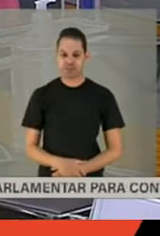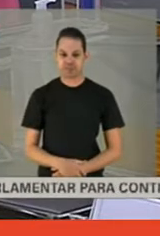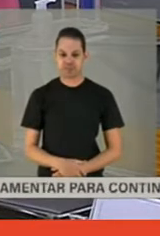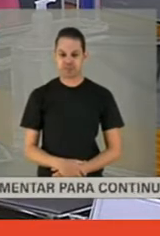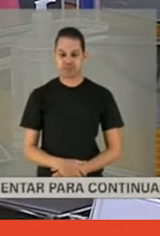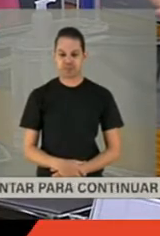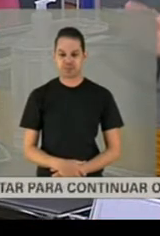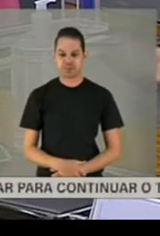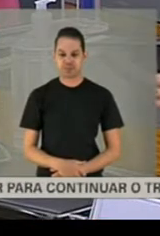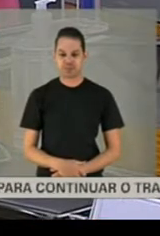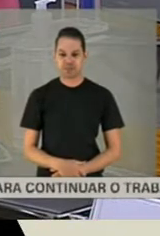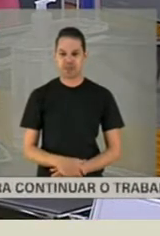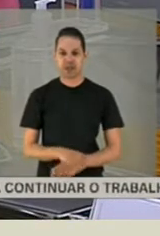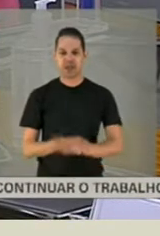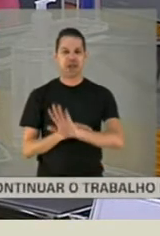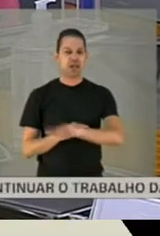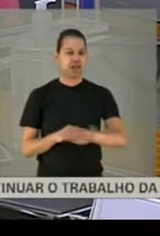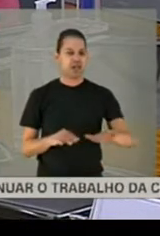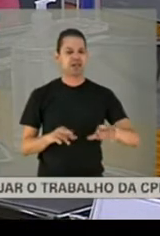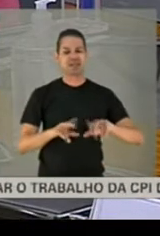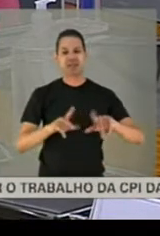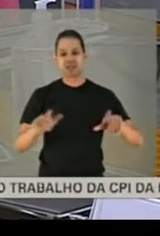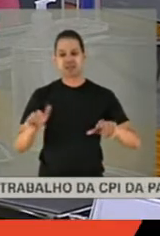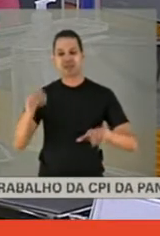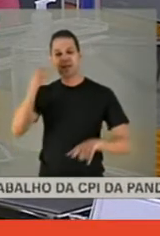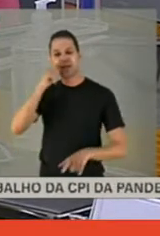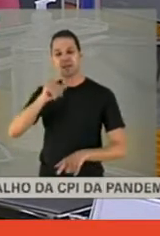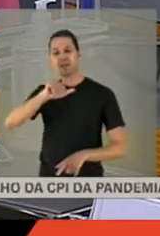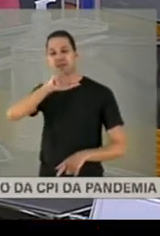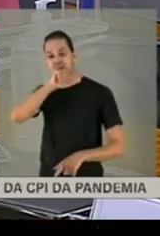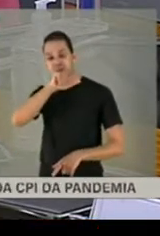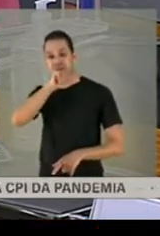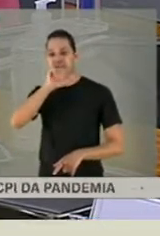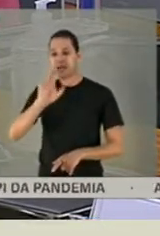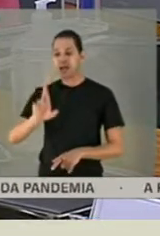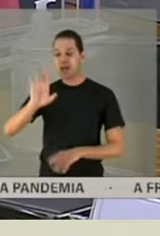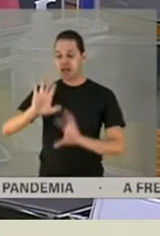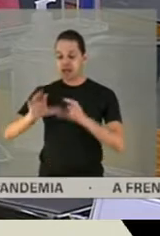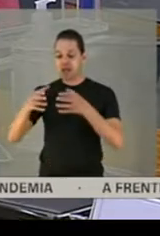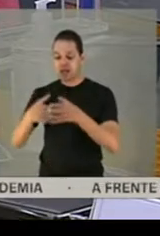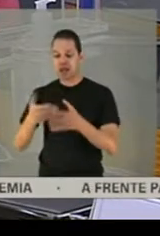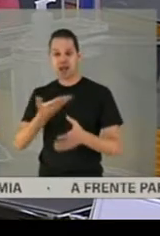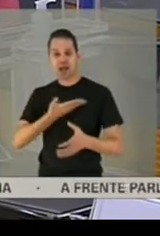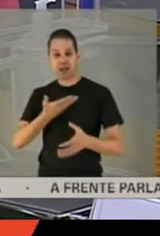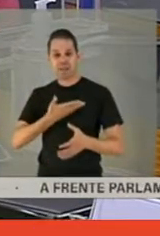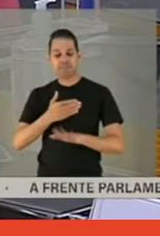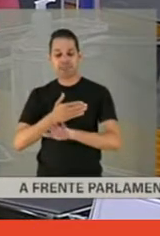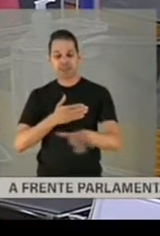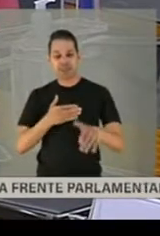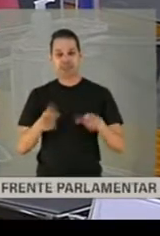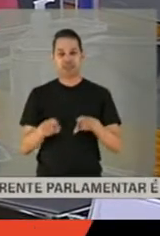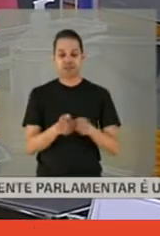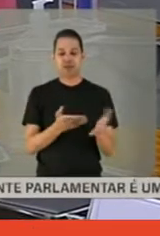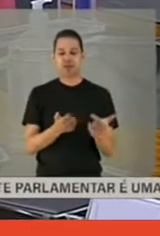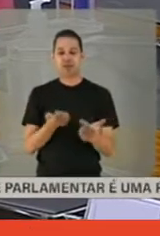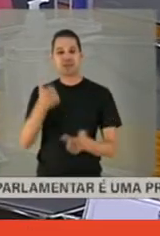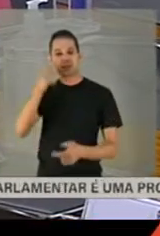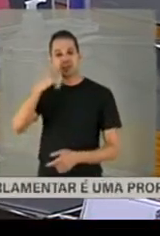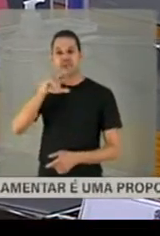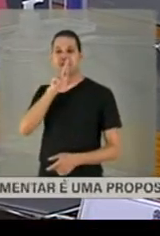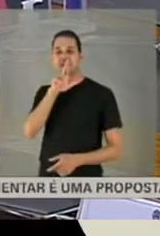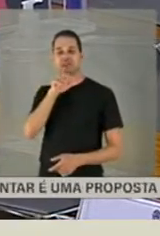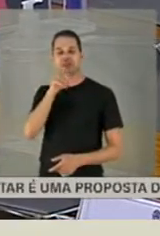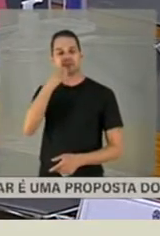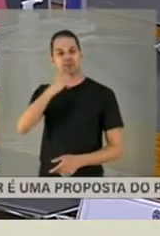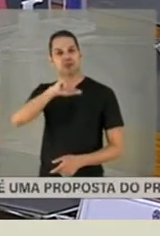de muitas outras crianças, né? Porque minha mãe era articuladora de uma rede, que é a Rede Amiga da Criança e do Adolescente. Essa rede